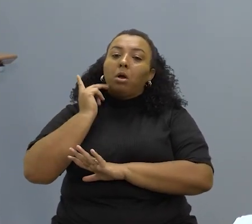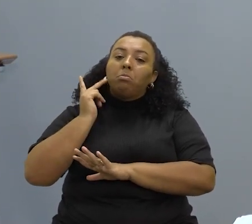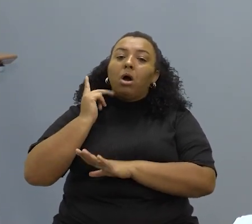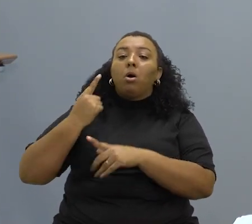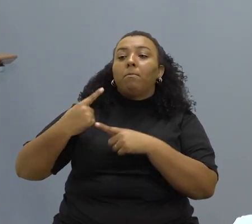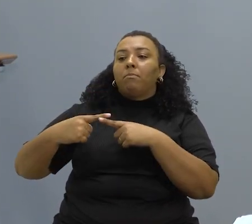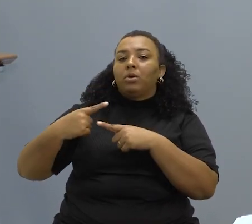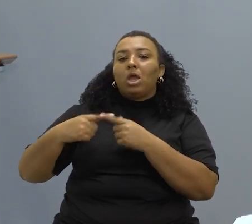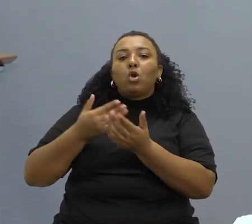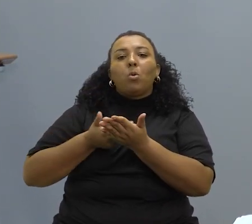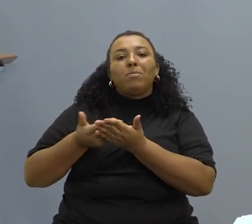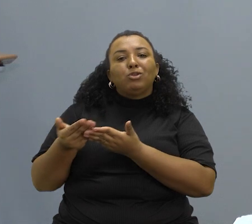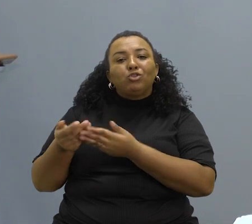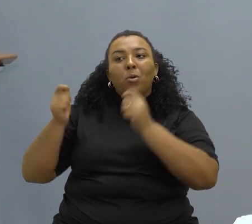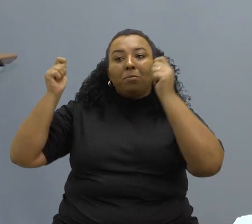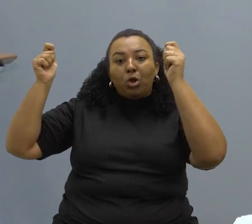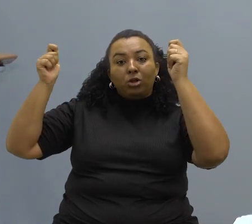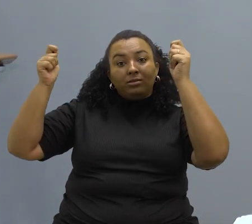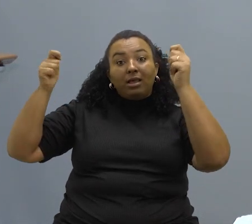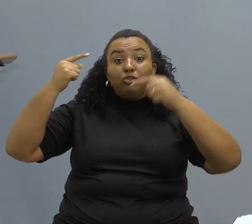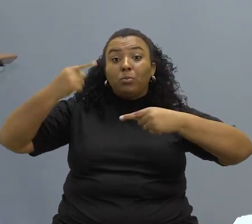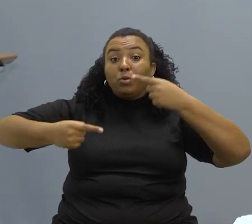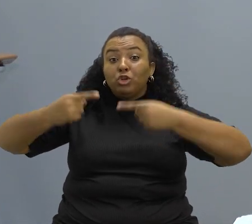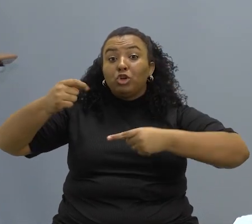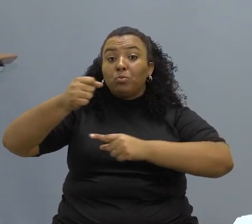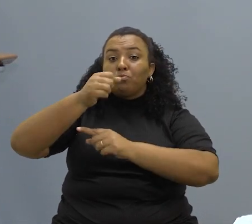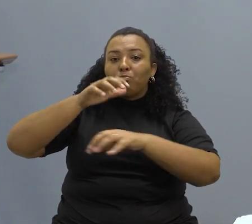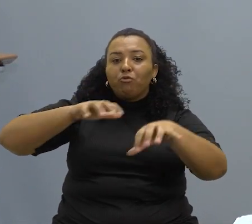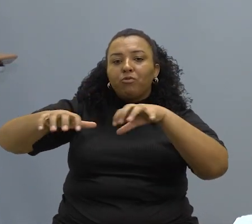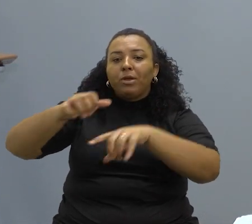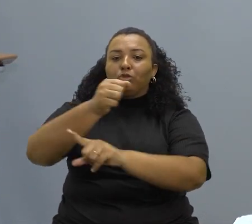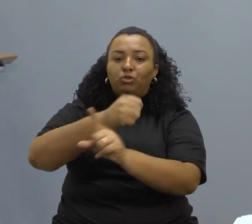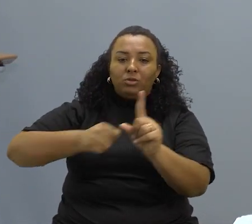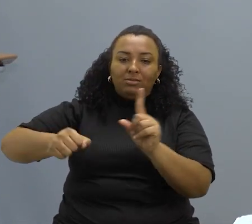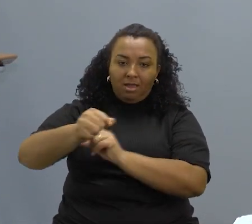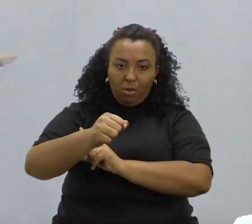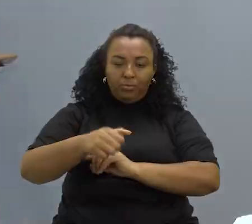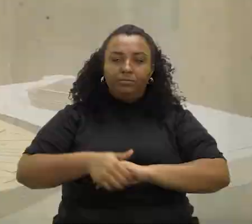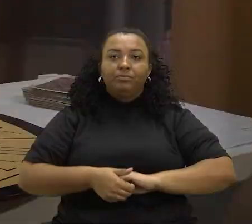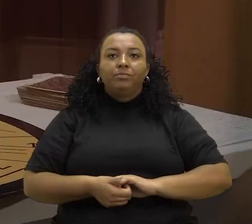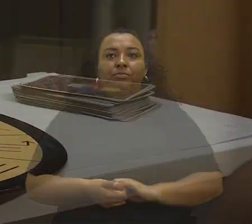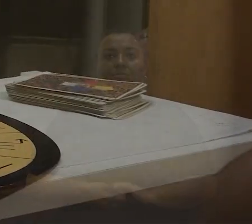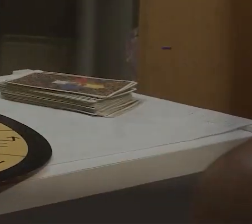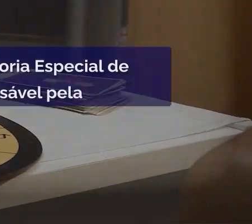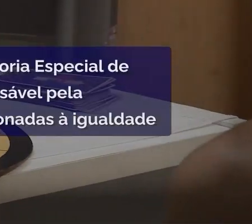reivindicação política de movimentos sociais.